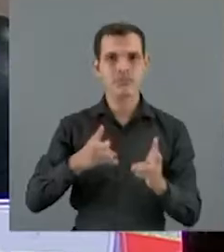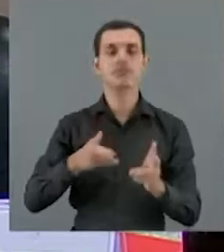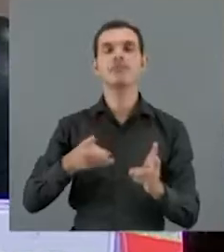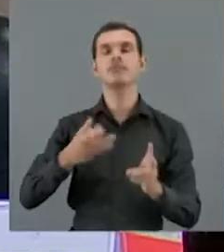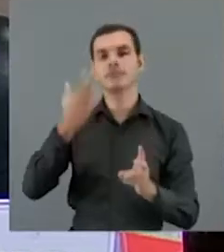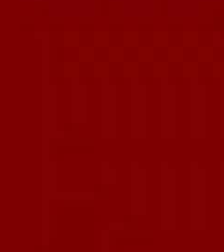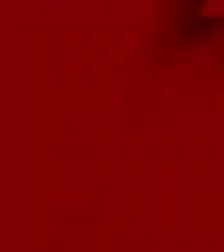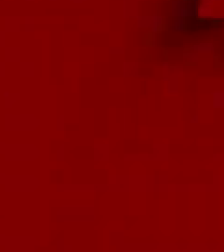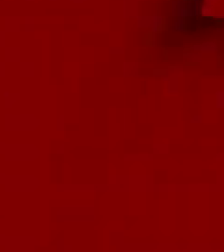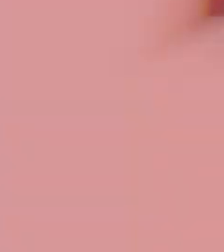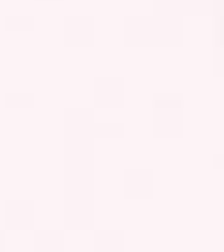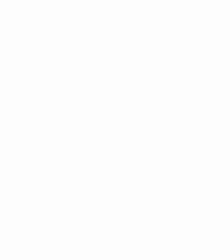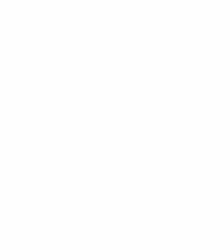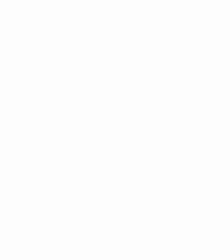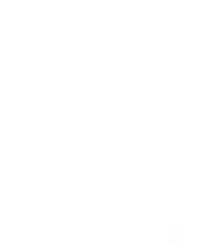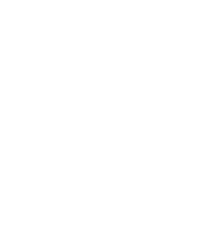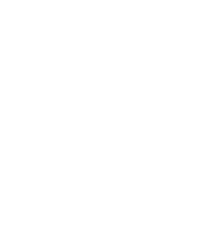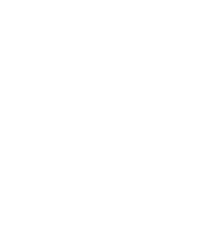do Brasil.